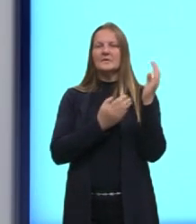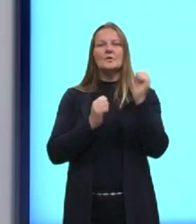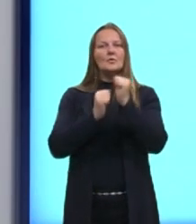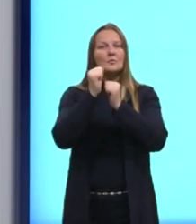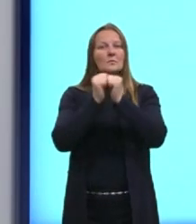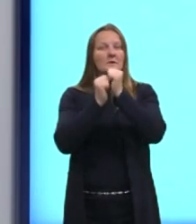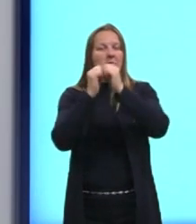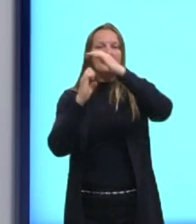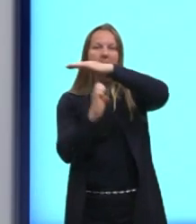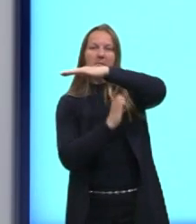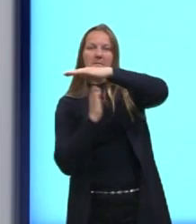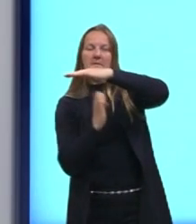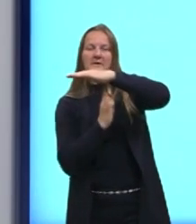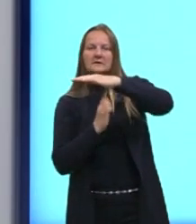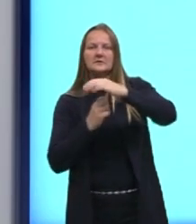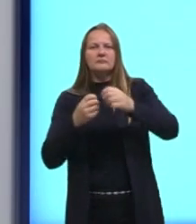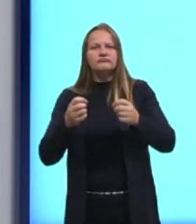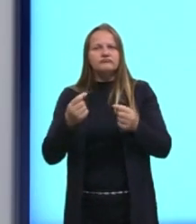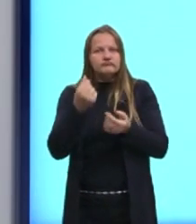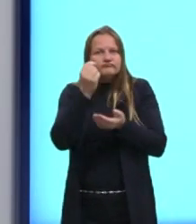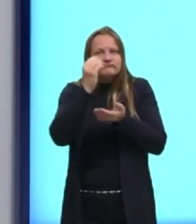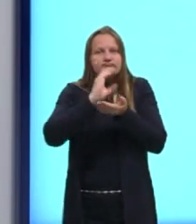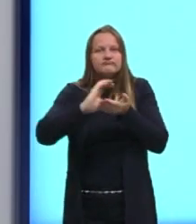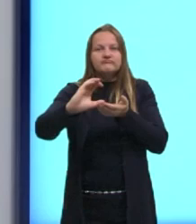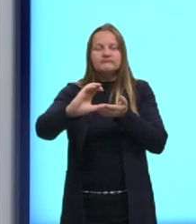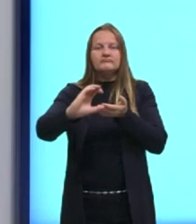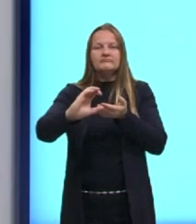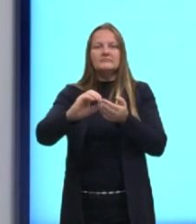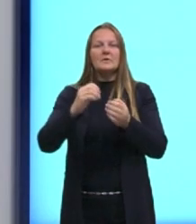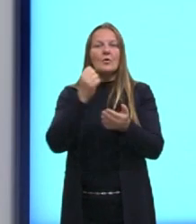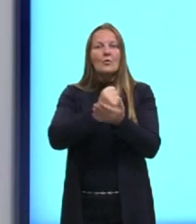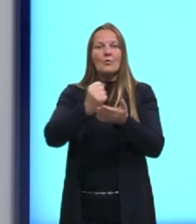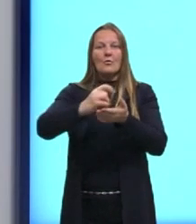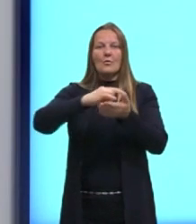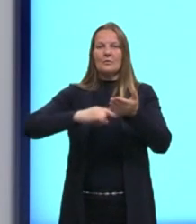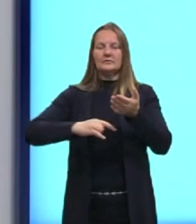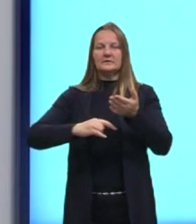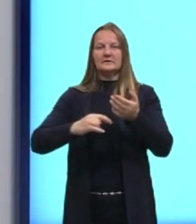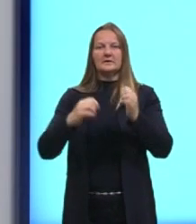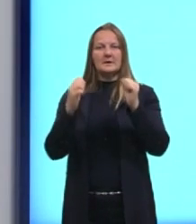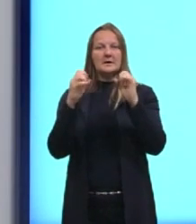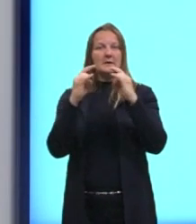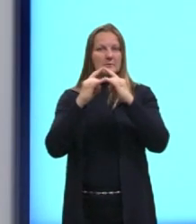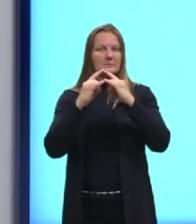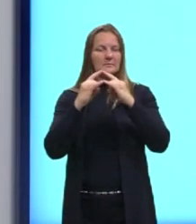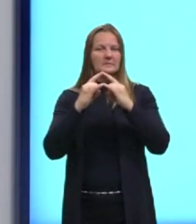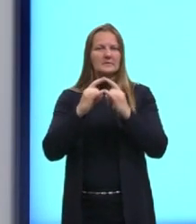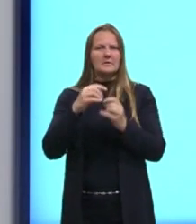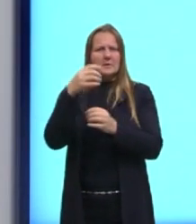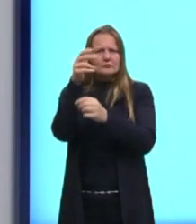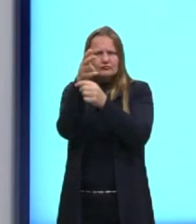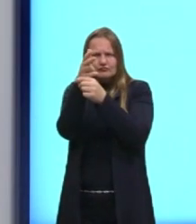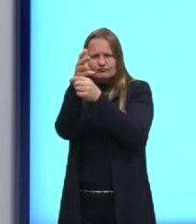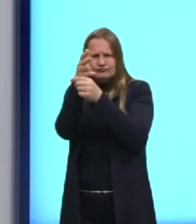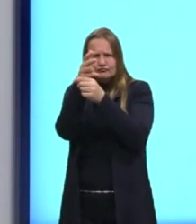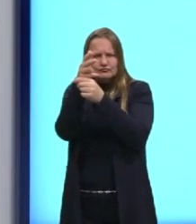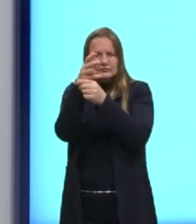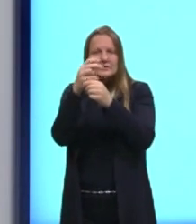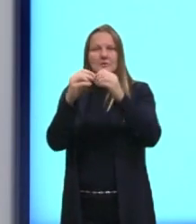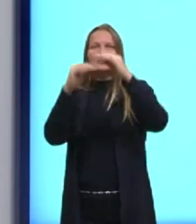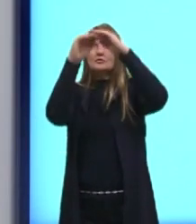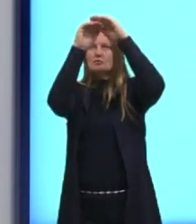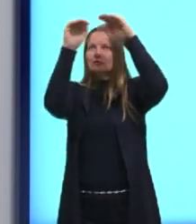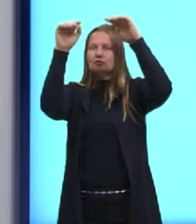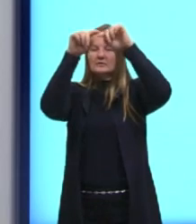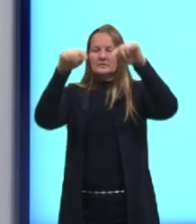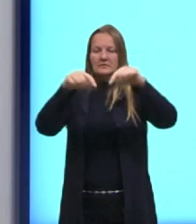investindo na segurança, contrata uma firma para instalar mais uma câmera de segurança no teto de